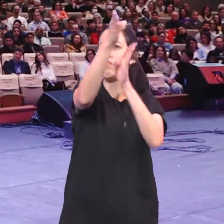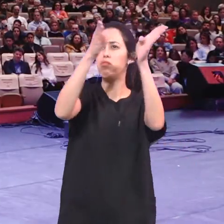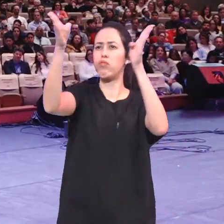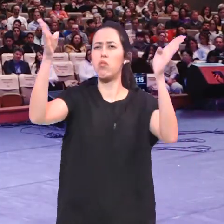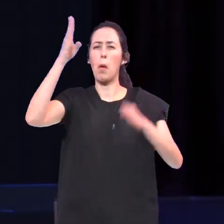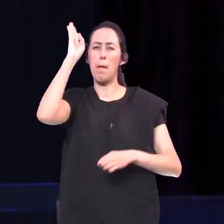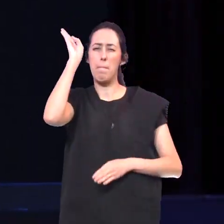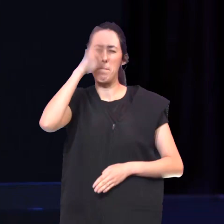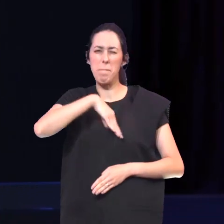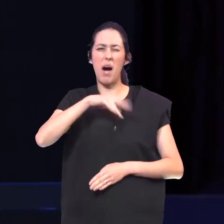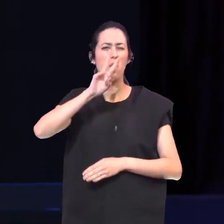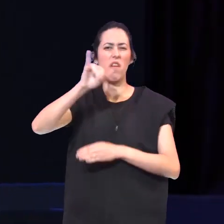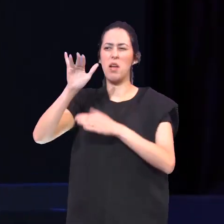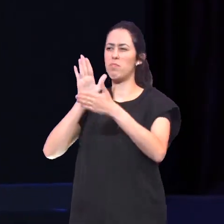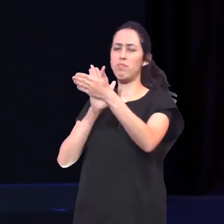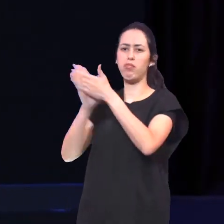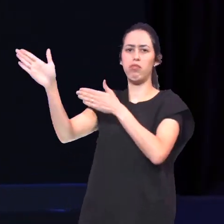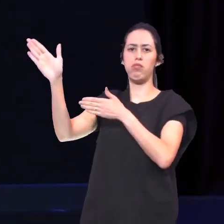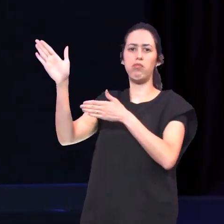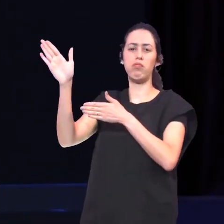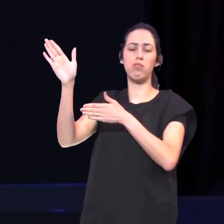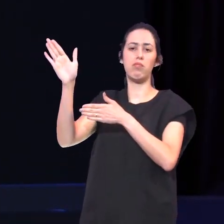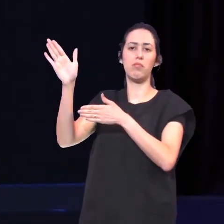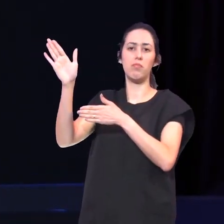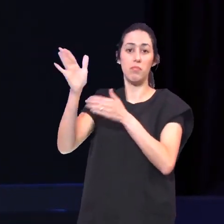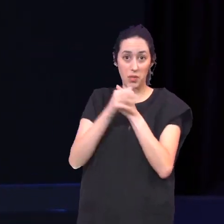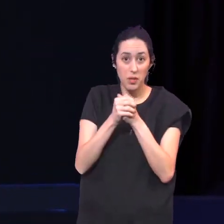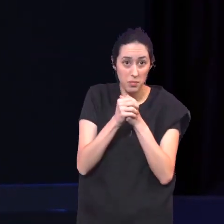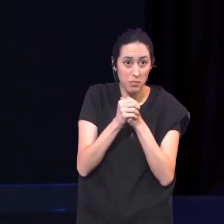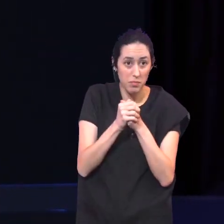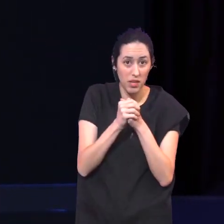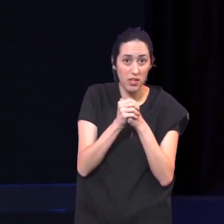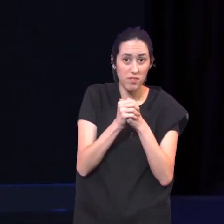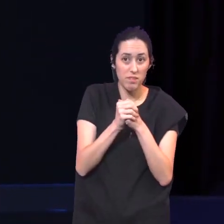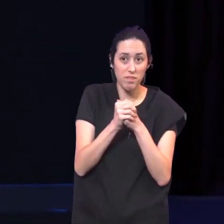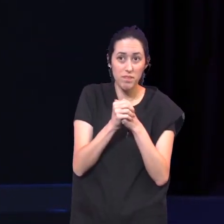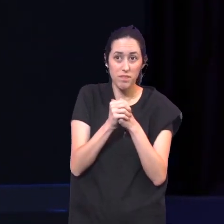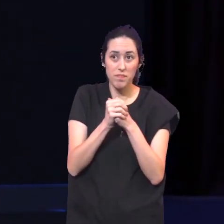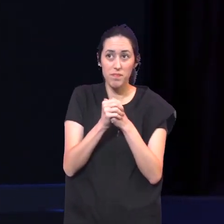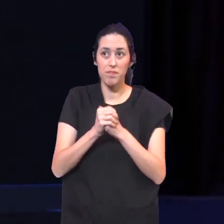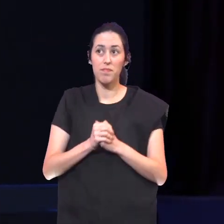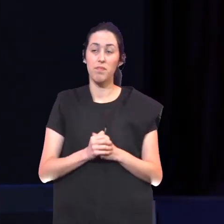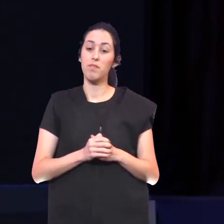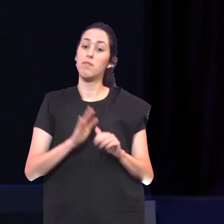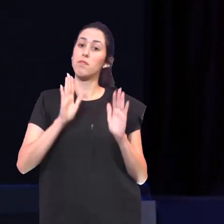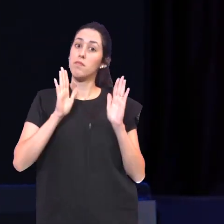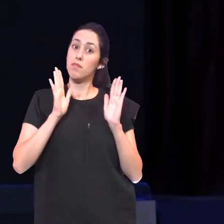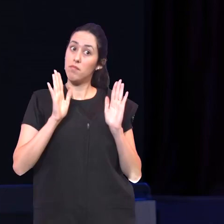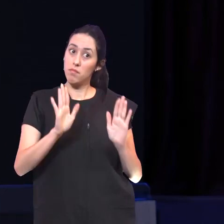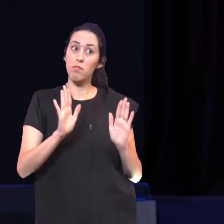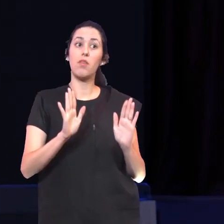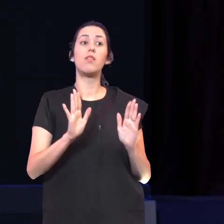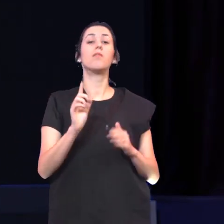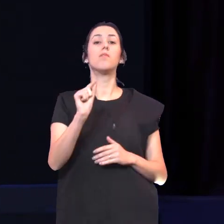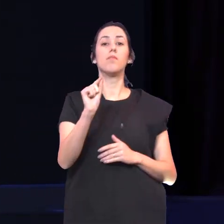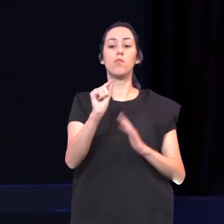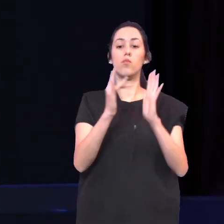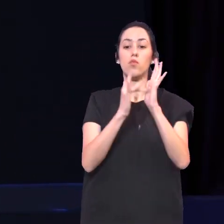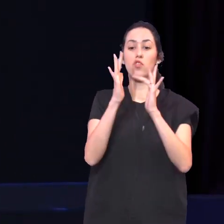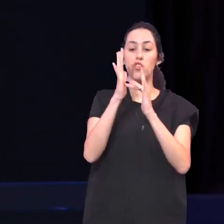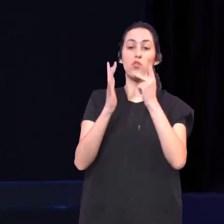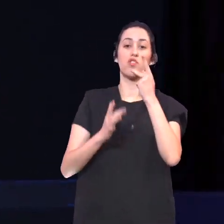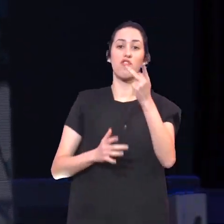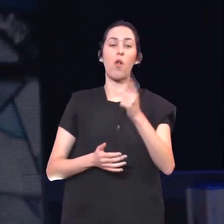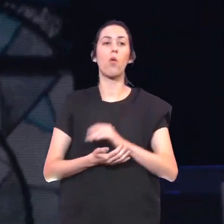Precisa Recuar Amém Mas mais O Senhor Disse